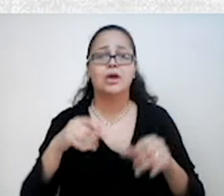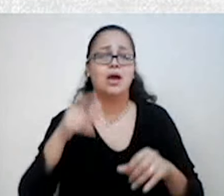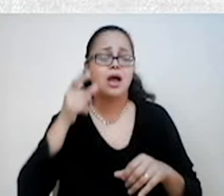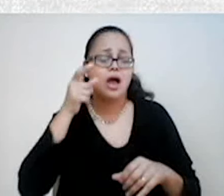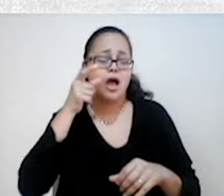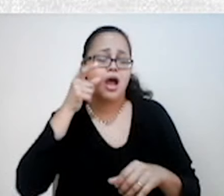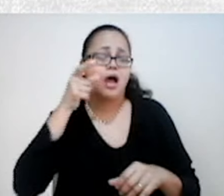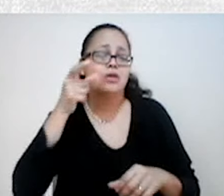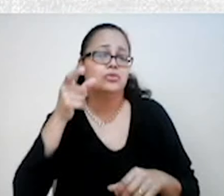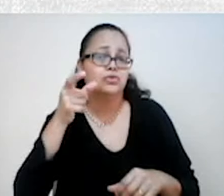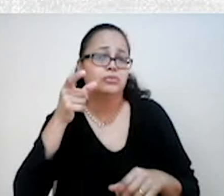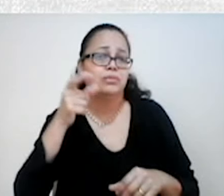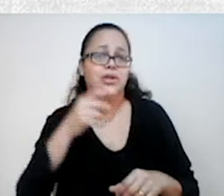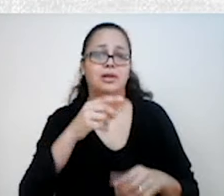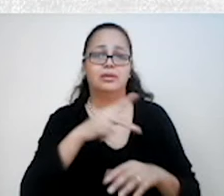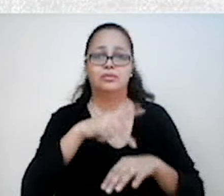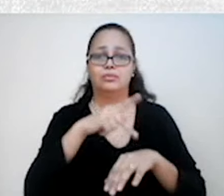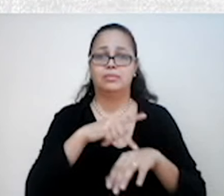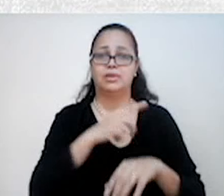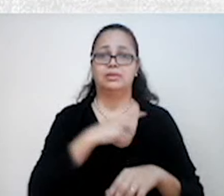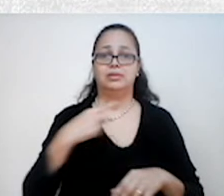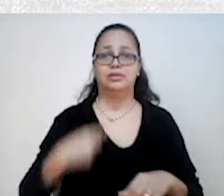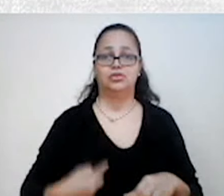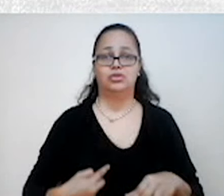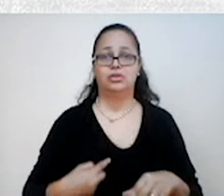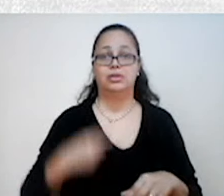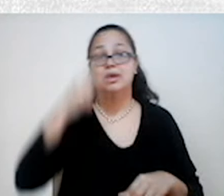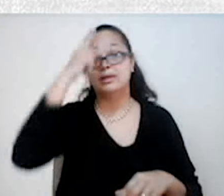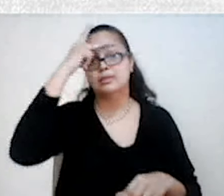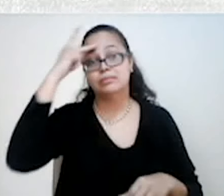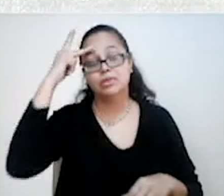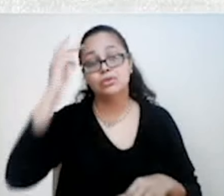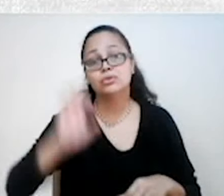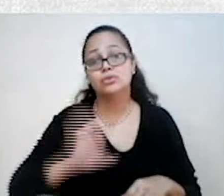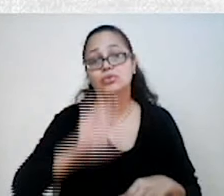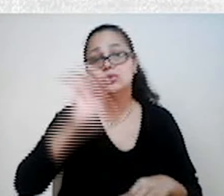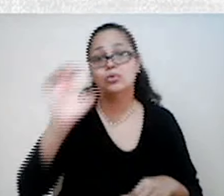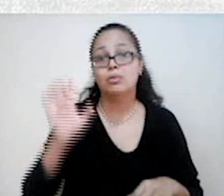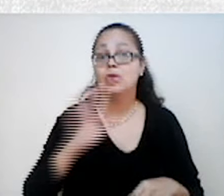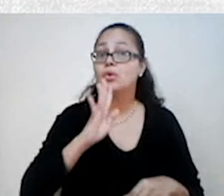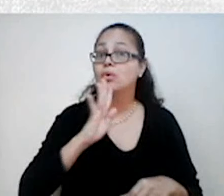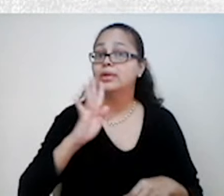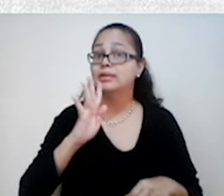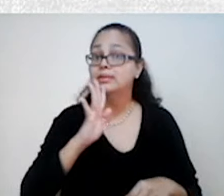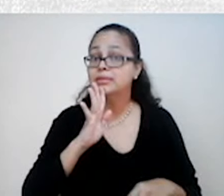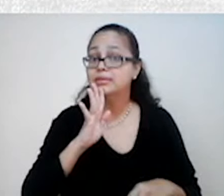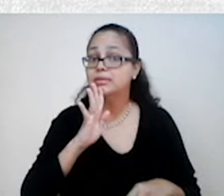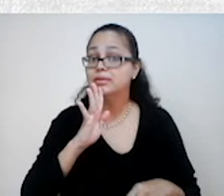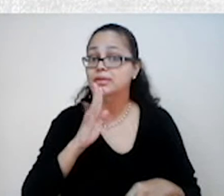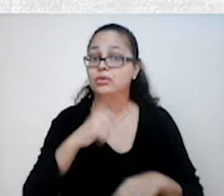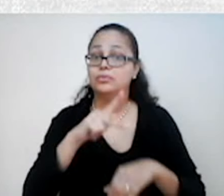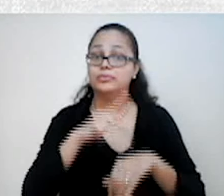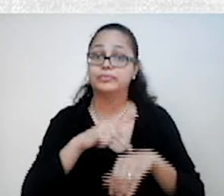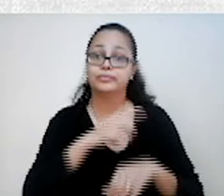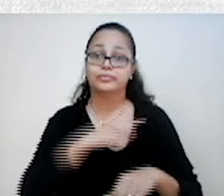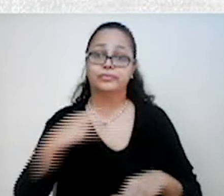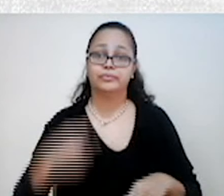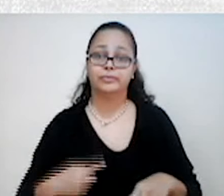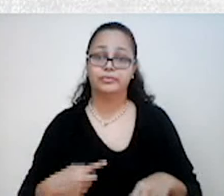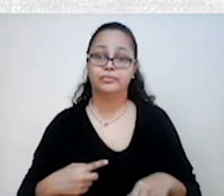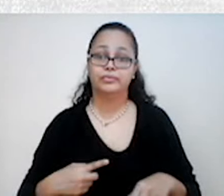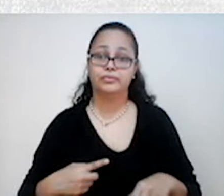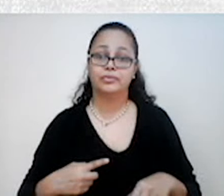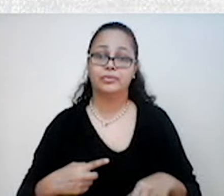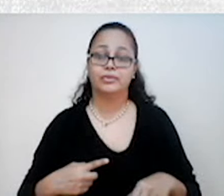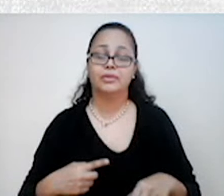muito na China. Então, os europeus conheceram bastante sobre a China a partir de relatos de Marco Polo.